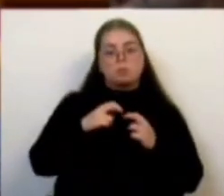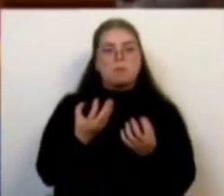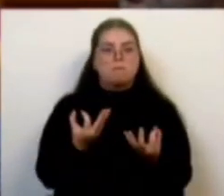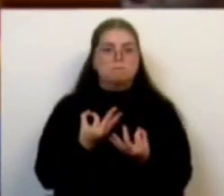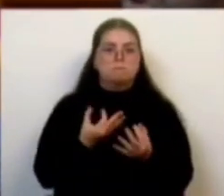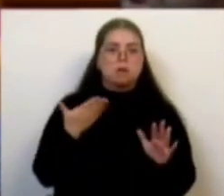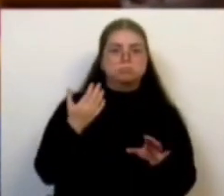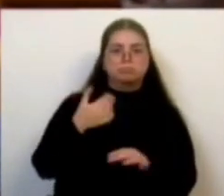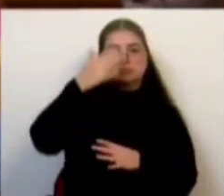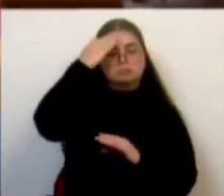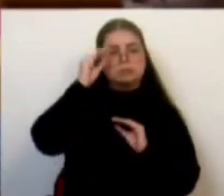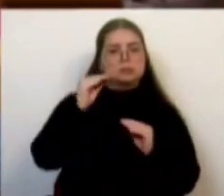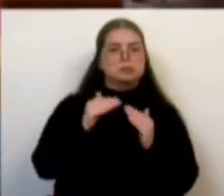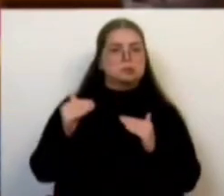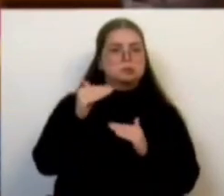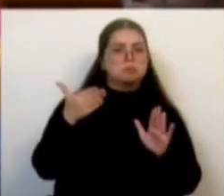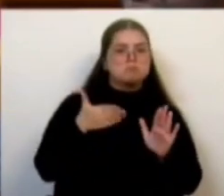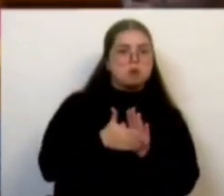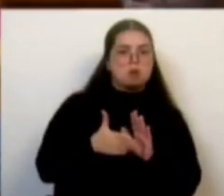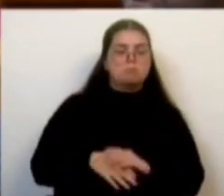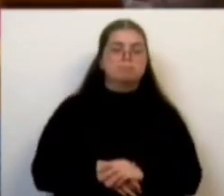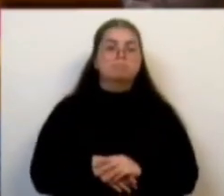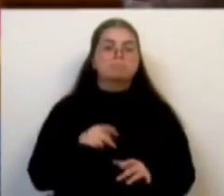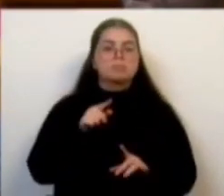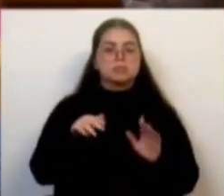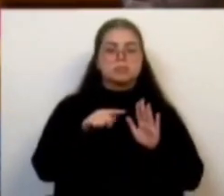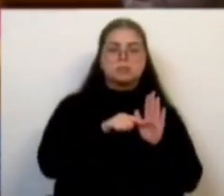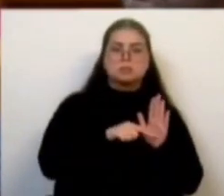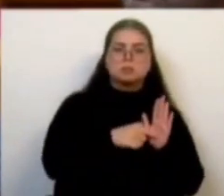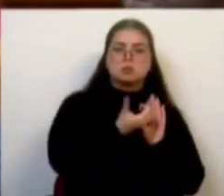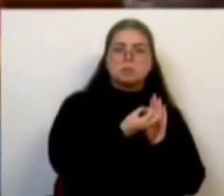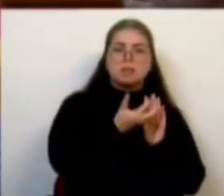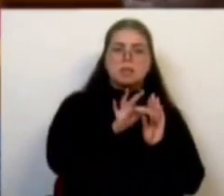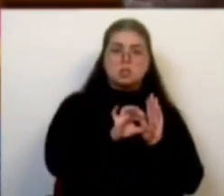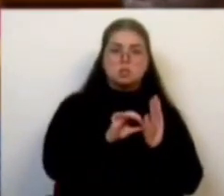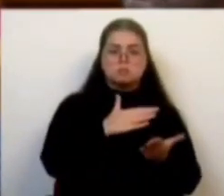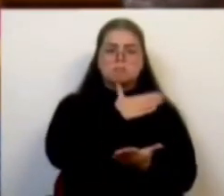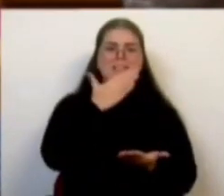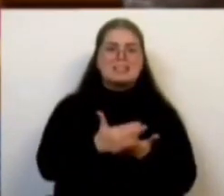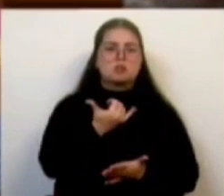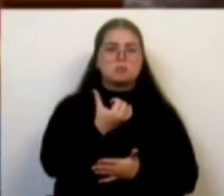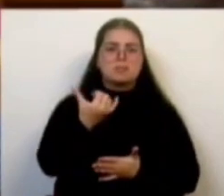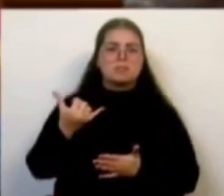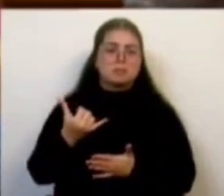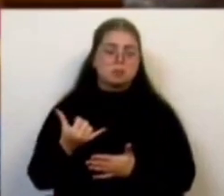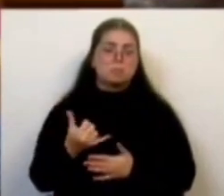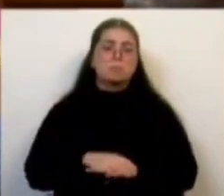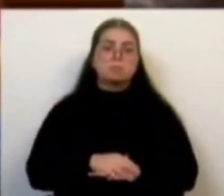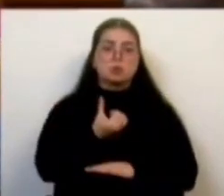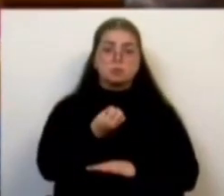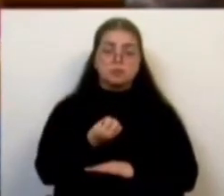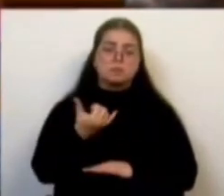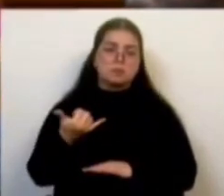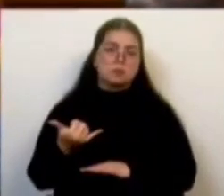objetivo já tinha sido delineado em 2018, com o prazo limite definido para 2022. E aqui, senhoras e